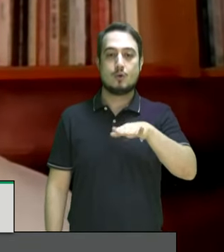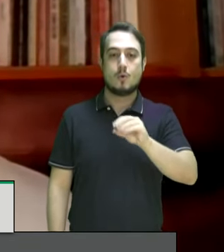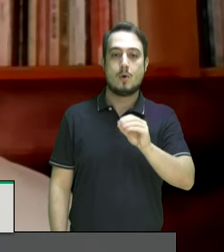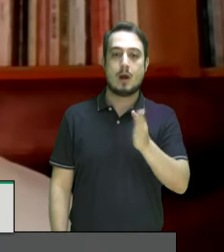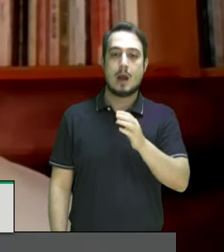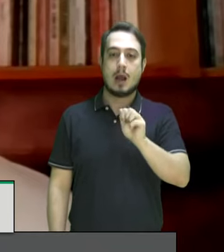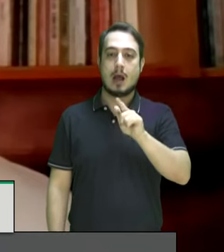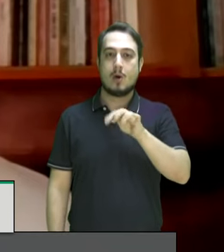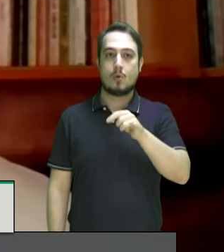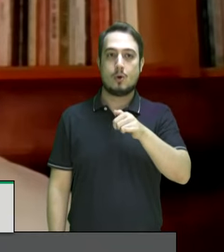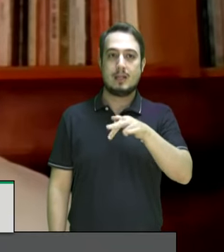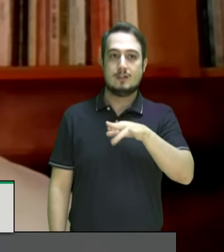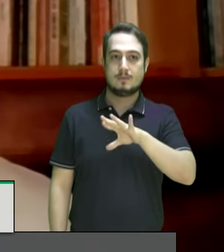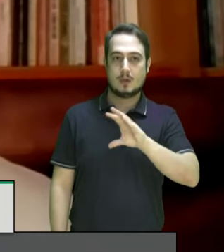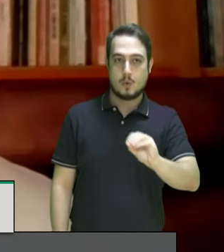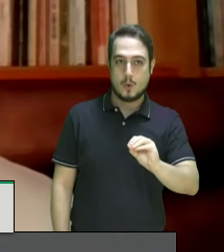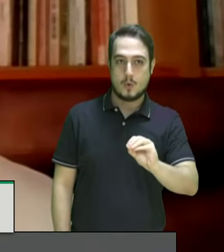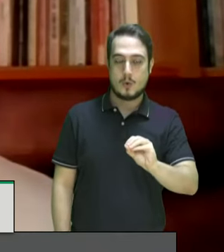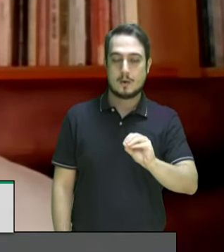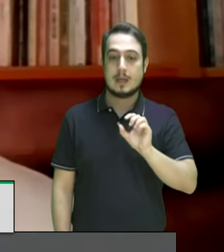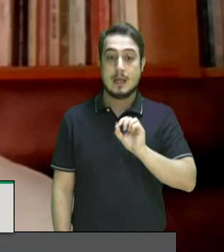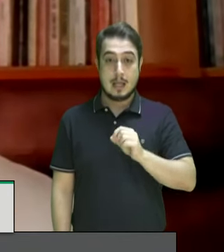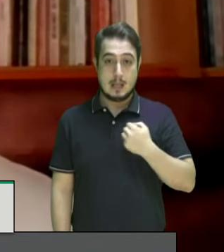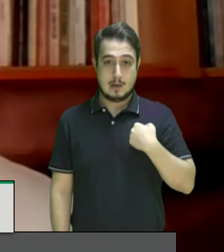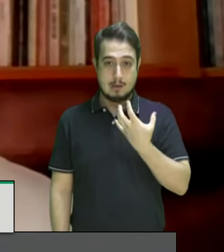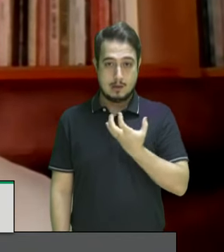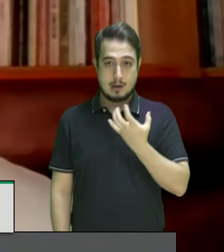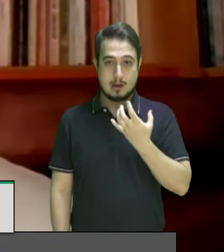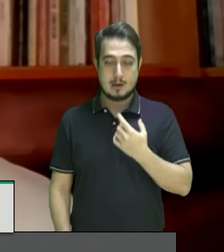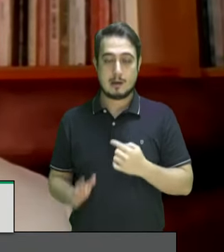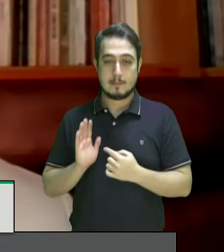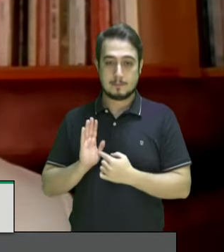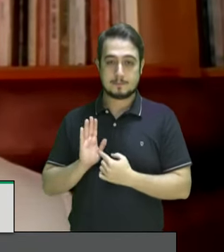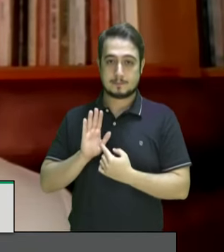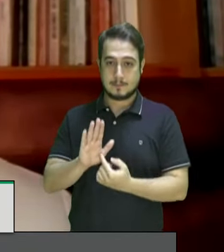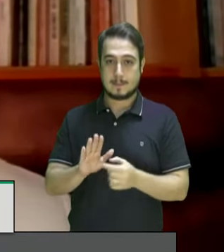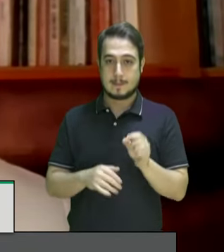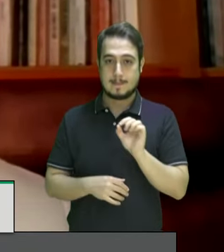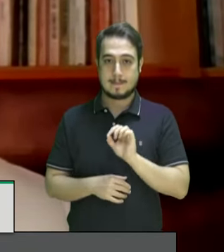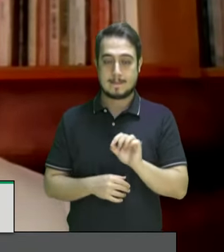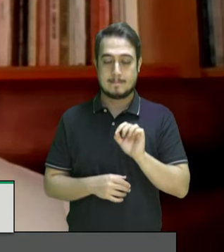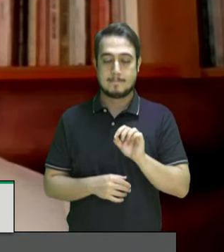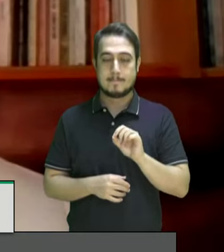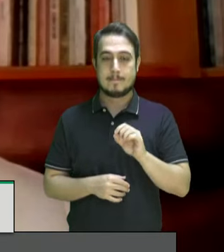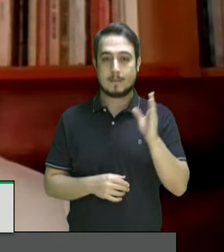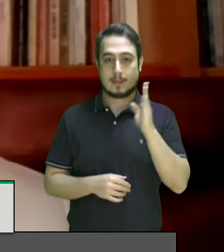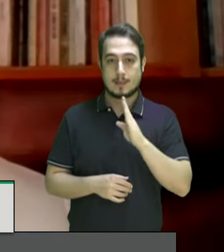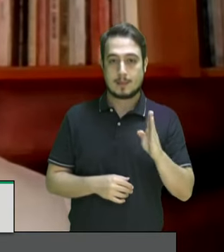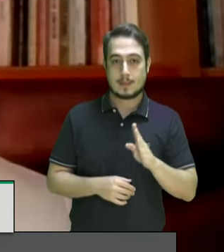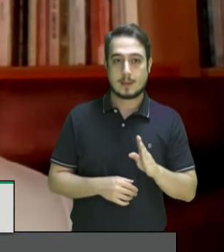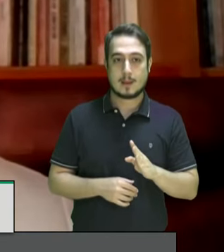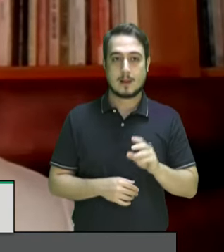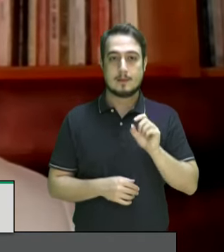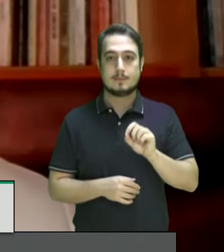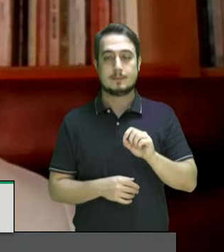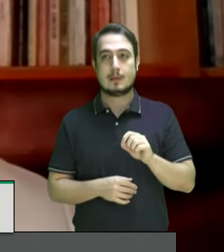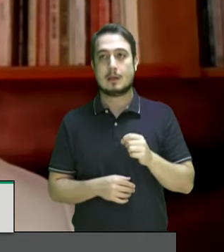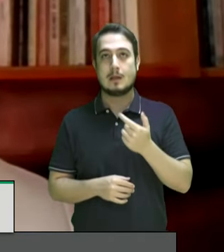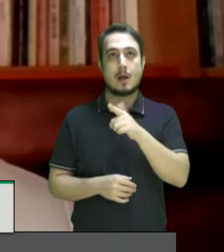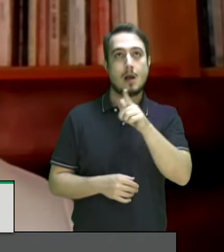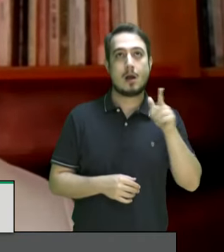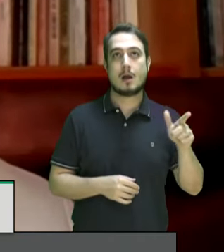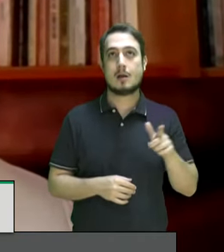esse respeito, quero invitar a Câmara de Diputados de Brasil a que se formule entre outras as